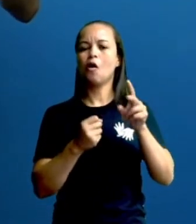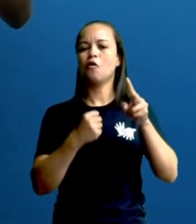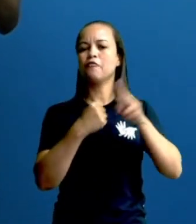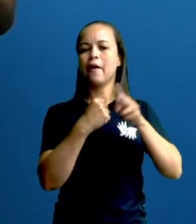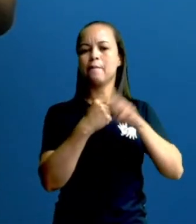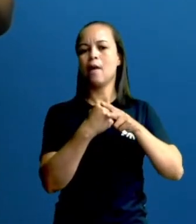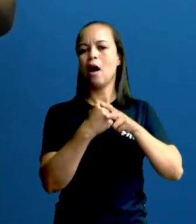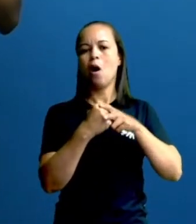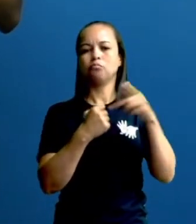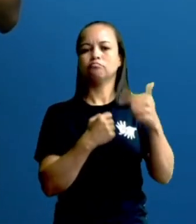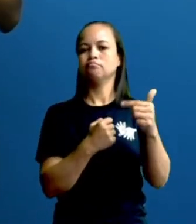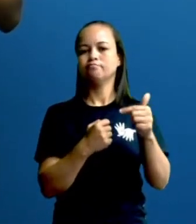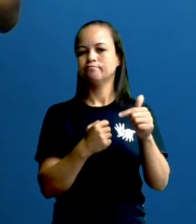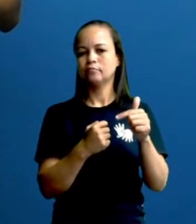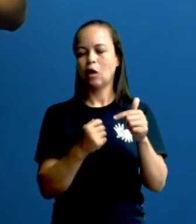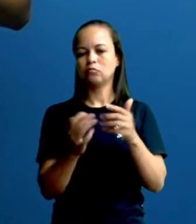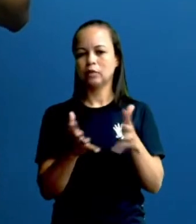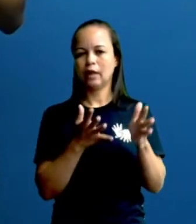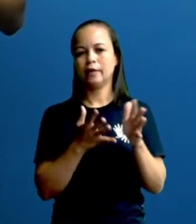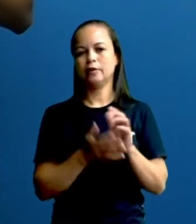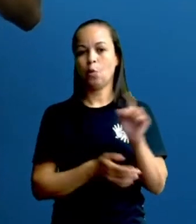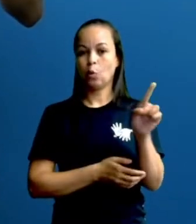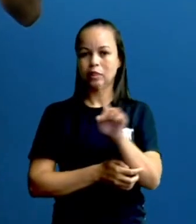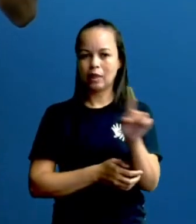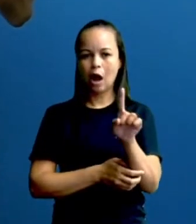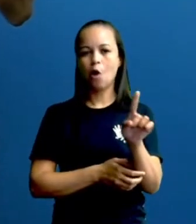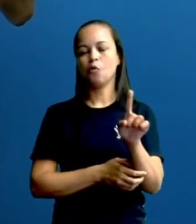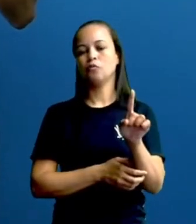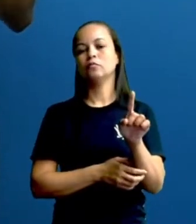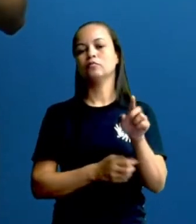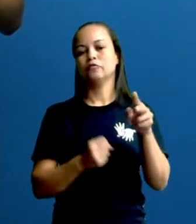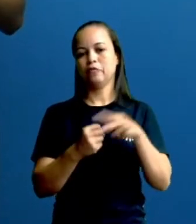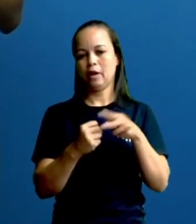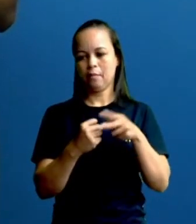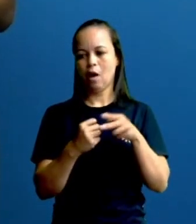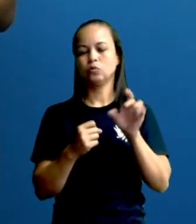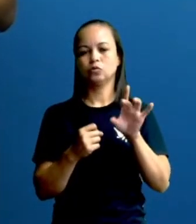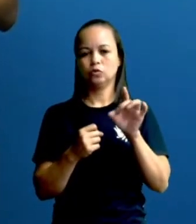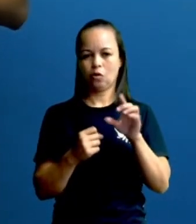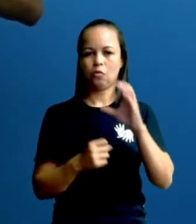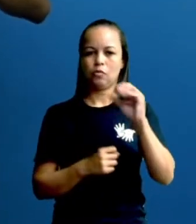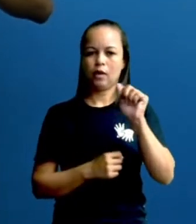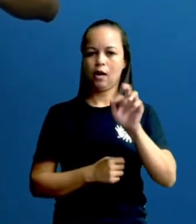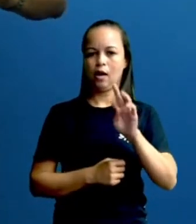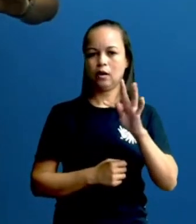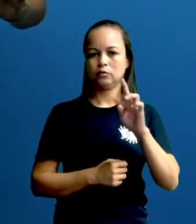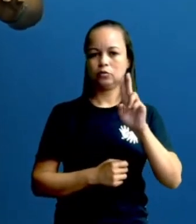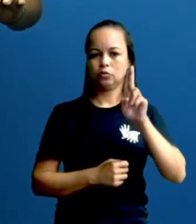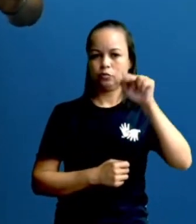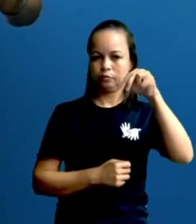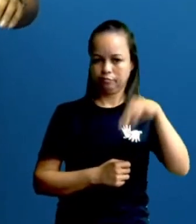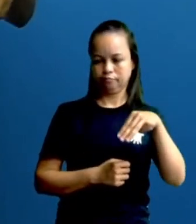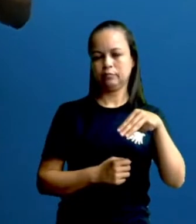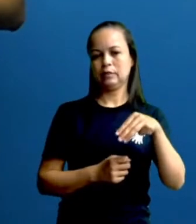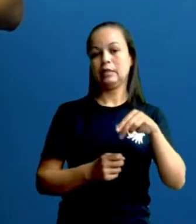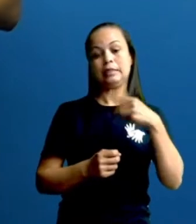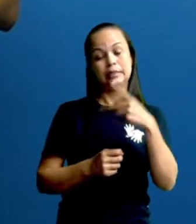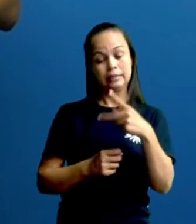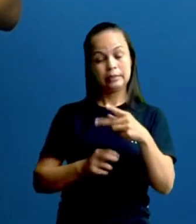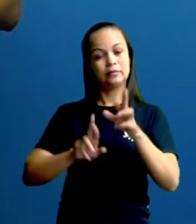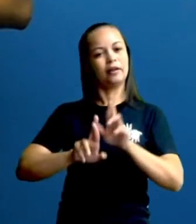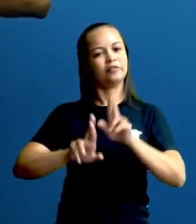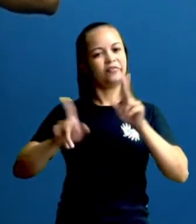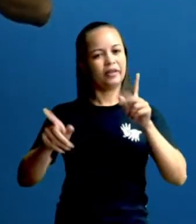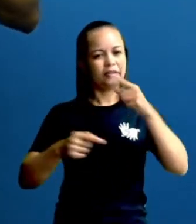Então, no cartoon, a gente pode ter a linguagem apenas não verbal. Então, isso aí já vai ser uma diferença que